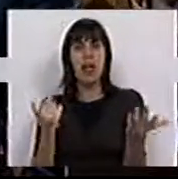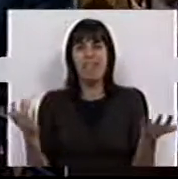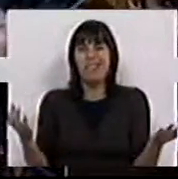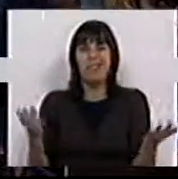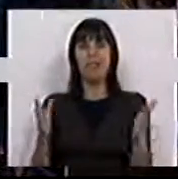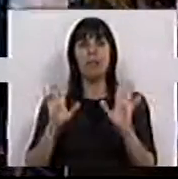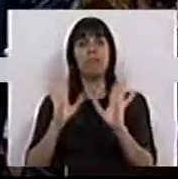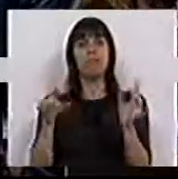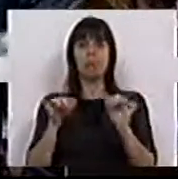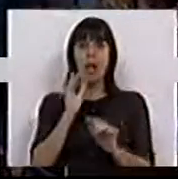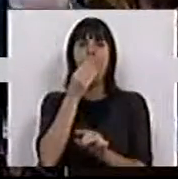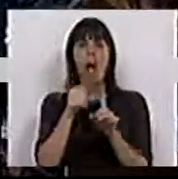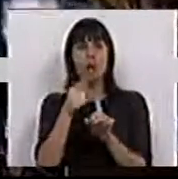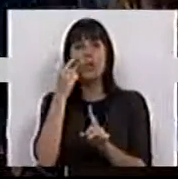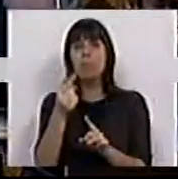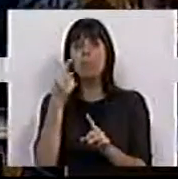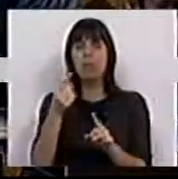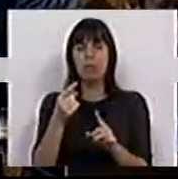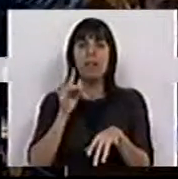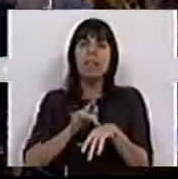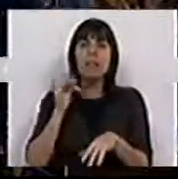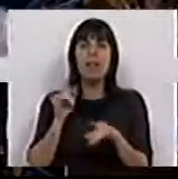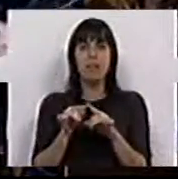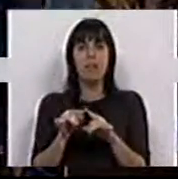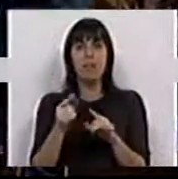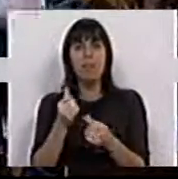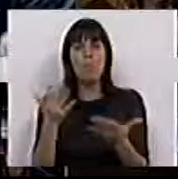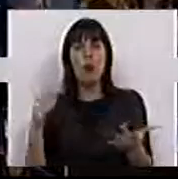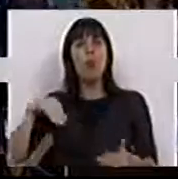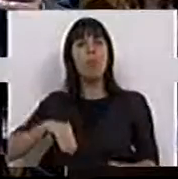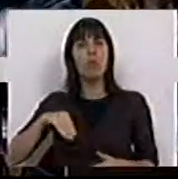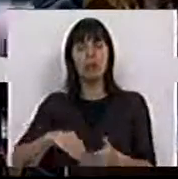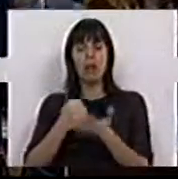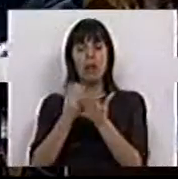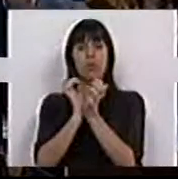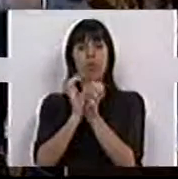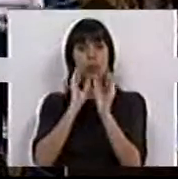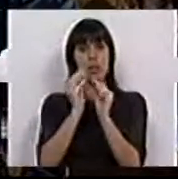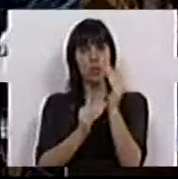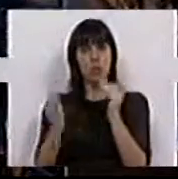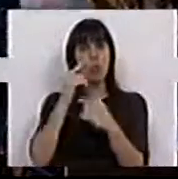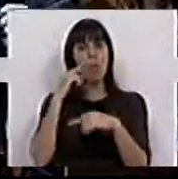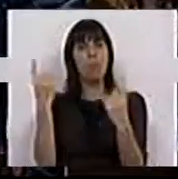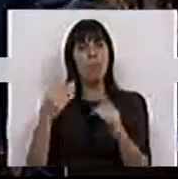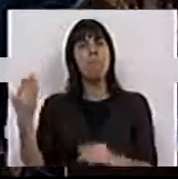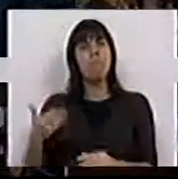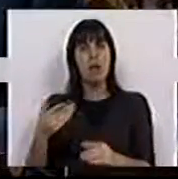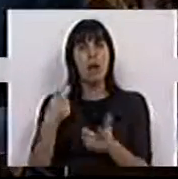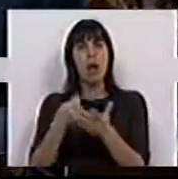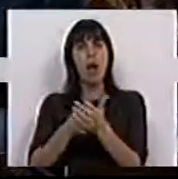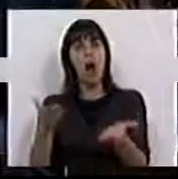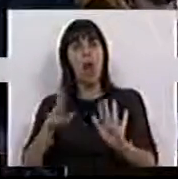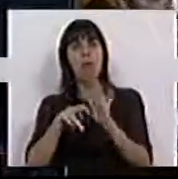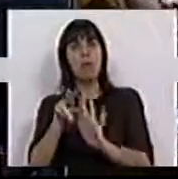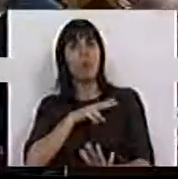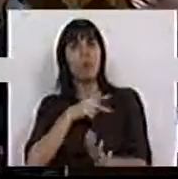outra. E, portanto, estes alunos, especialmente vulneráveis, os bolseiros da ação social do ensino superior público, merecem uma isenção